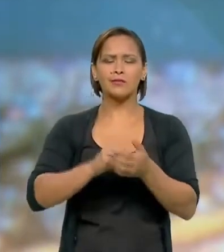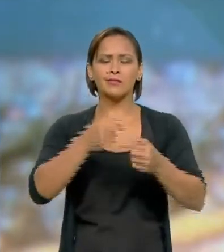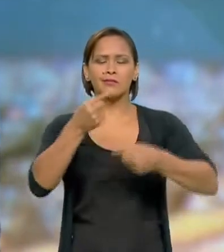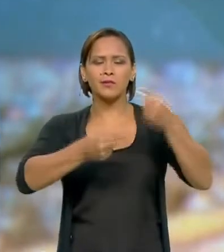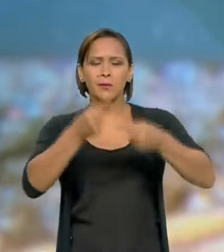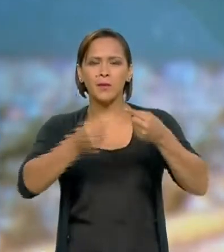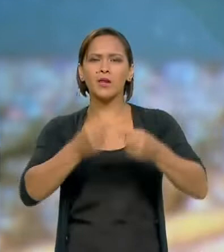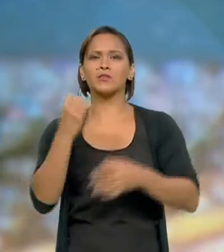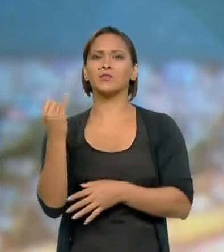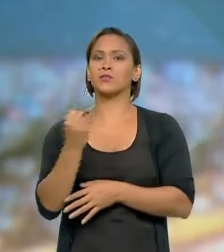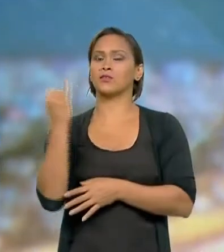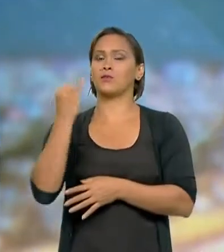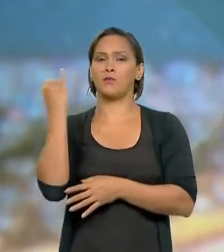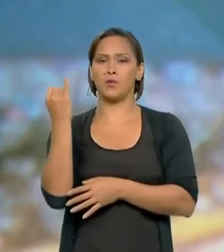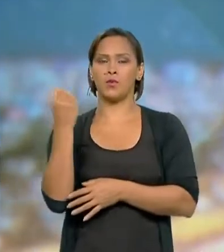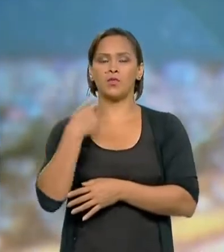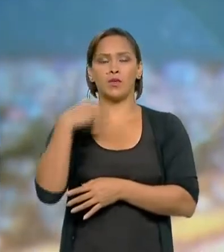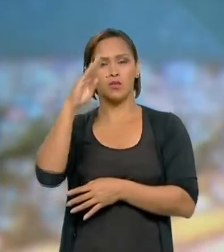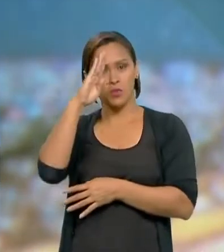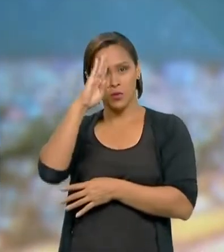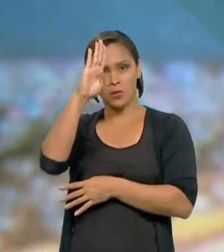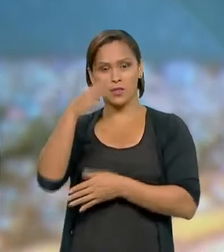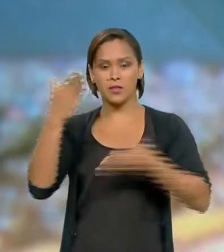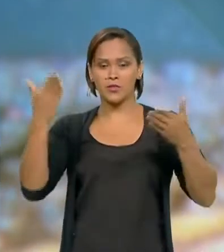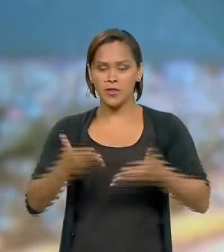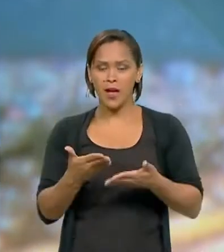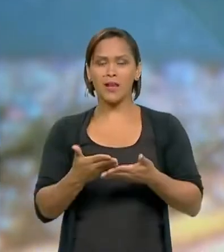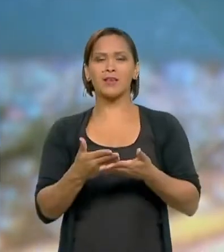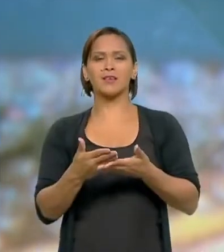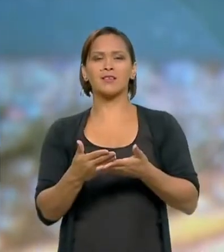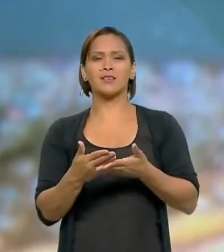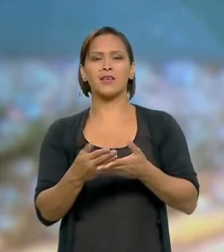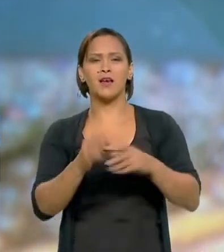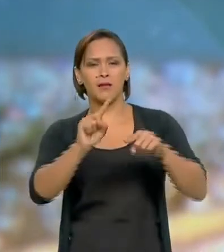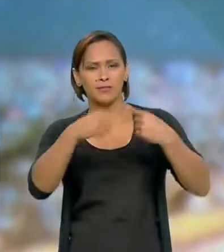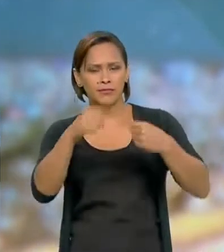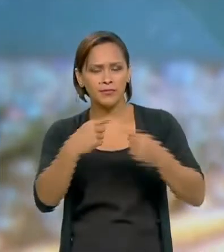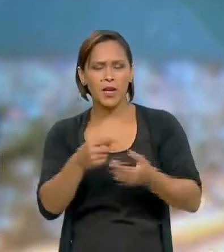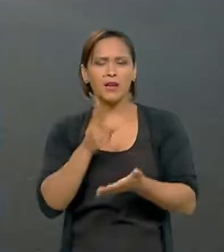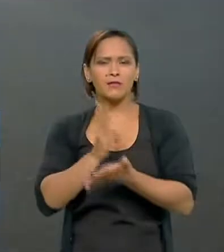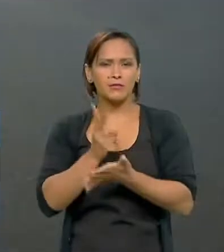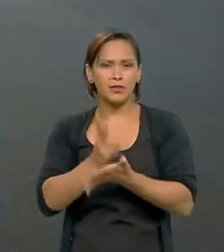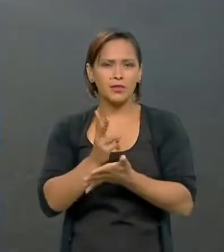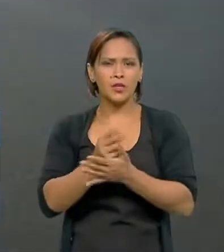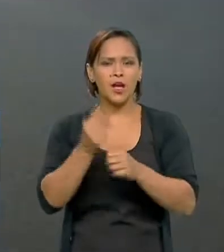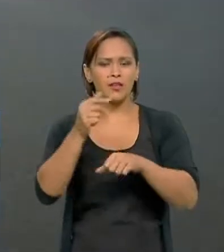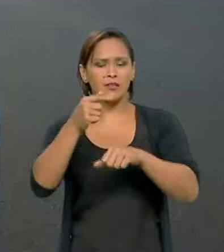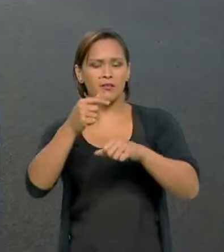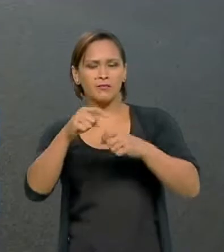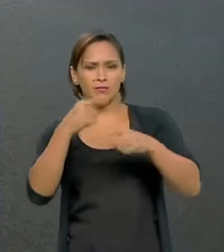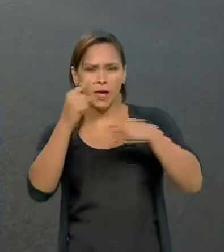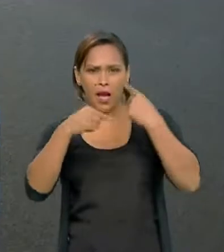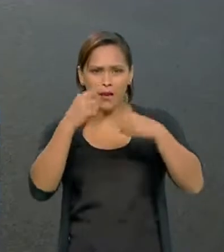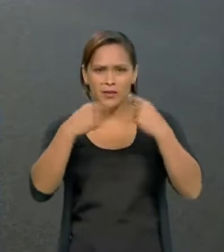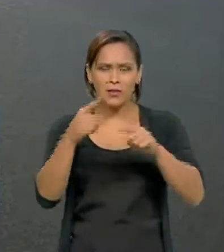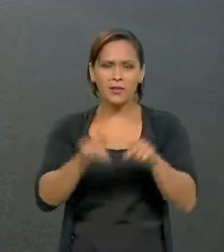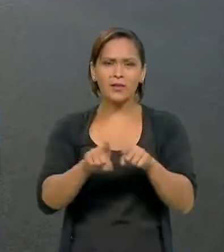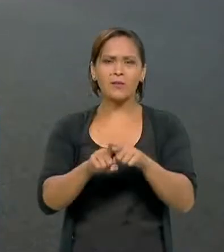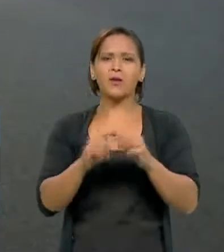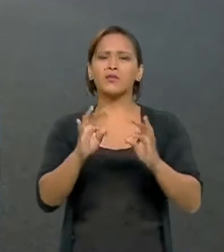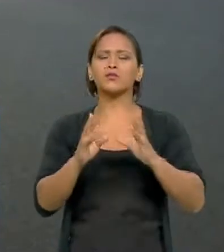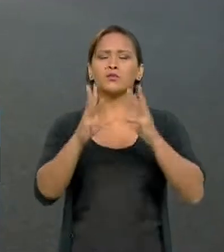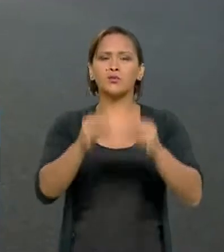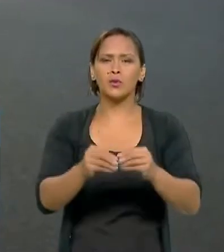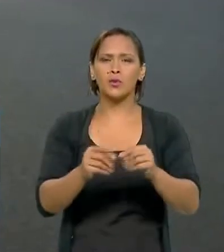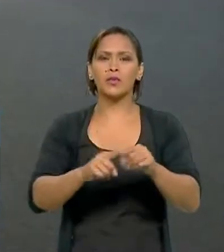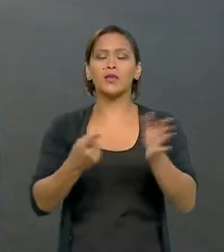de tão grande importância que o presidente já está sendo cobrado e continuará sendo, assim como o governo federal como um A pergunta que eu